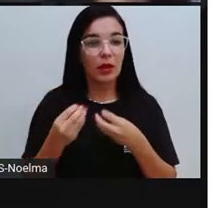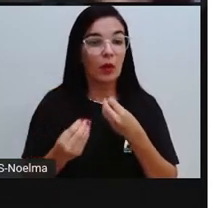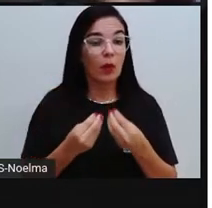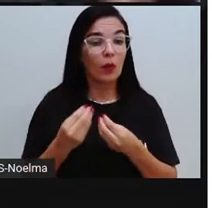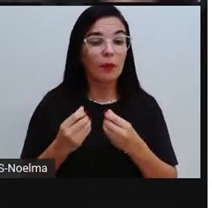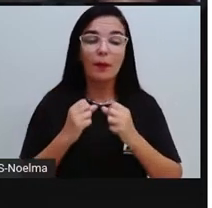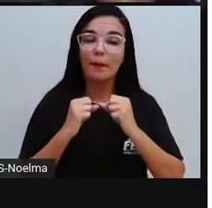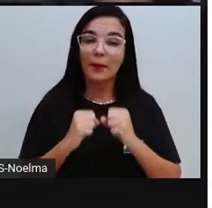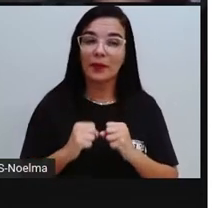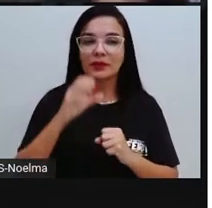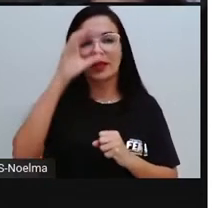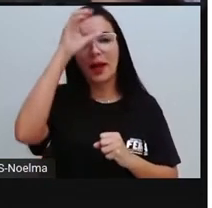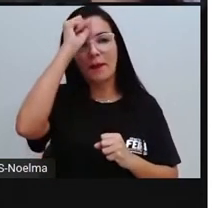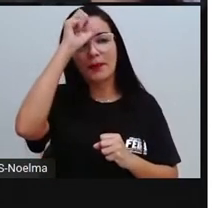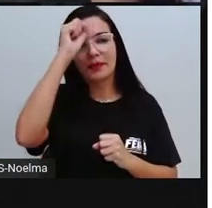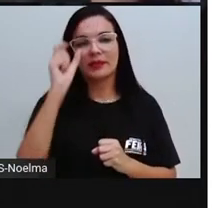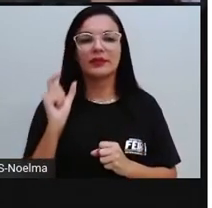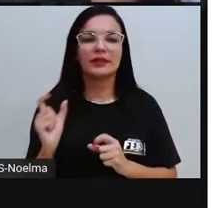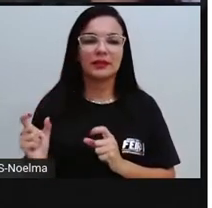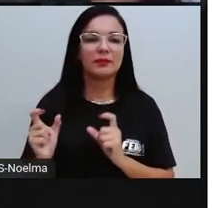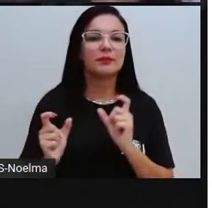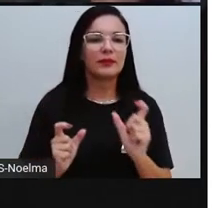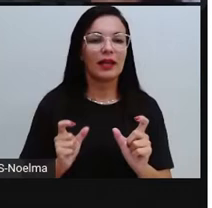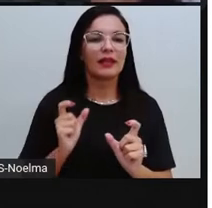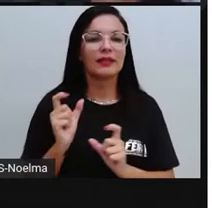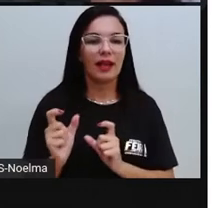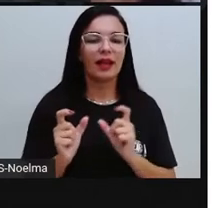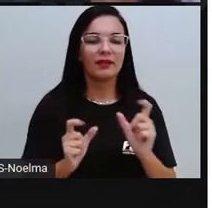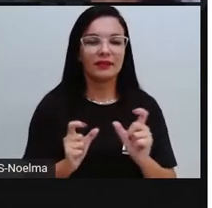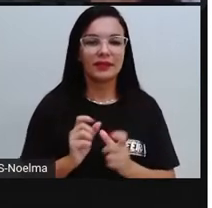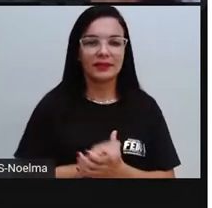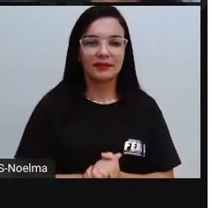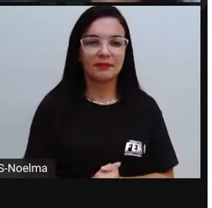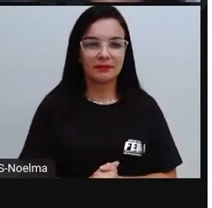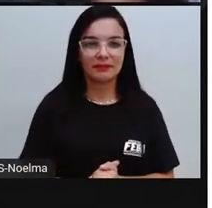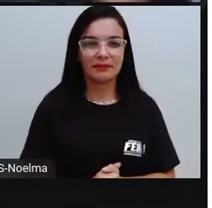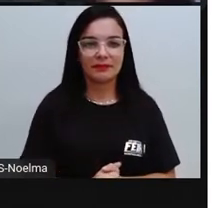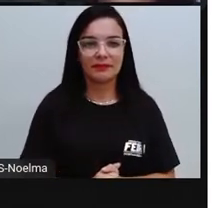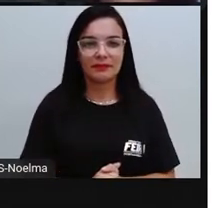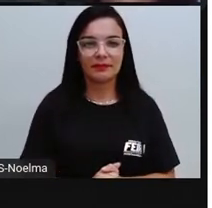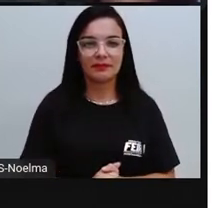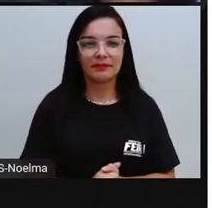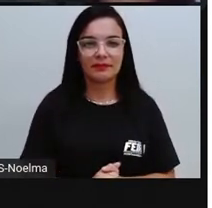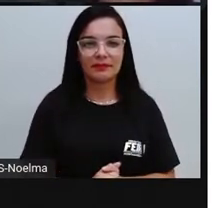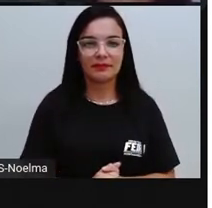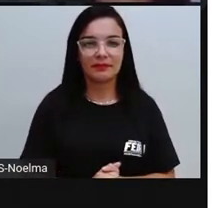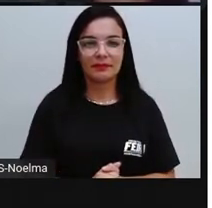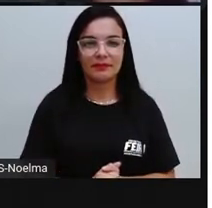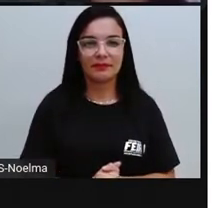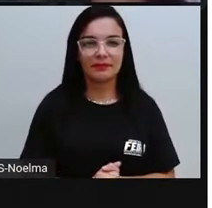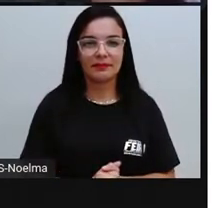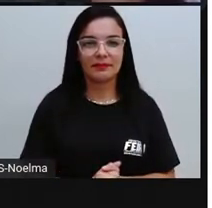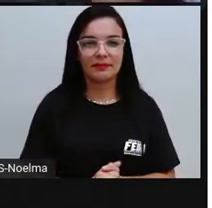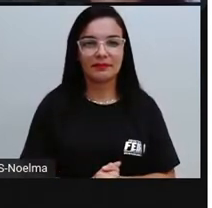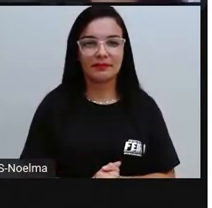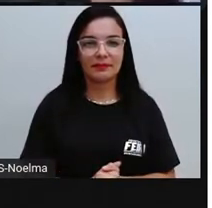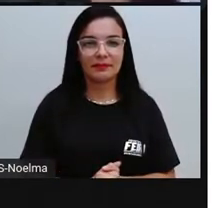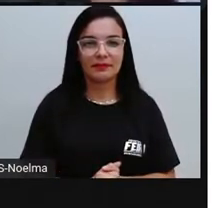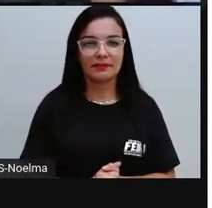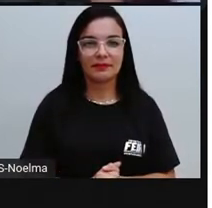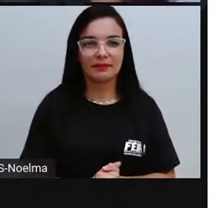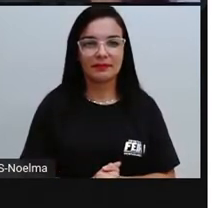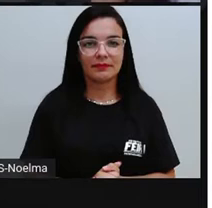a gente pode aprender das palavras que são tiradas aí de um trava-línguas. E como a Pró já passou um vídeo sobre o sabiá,